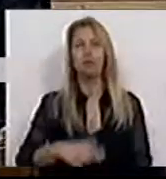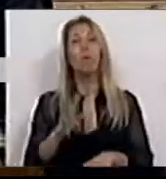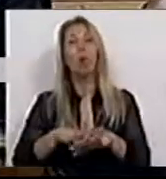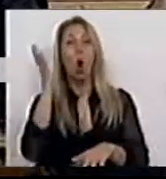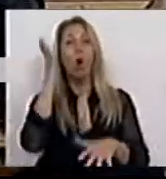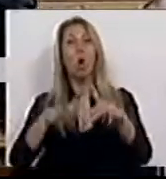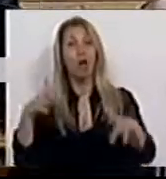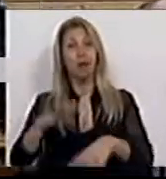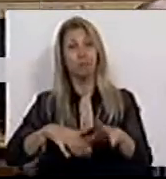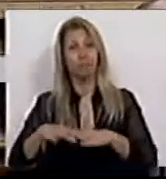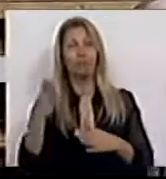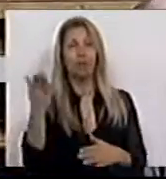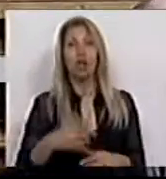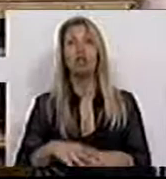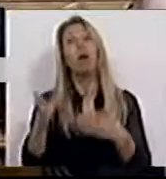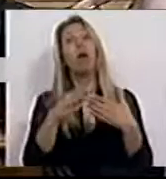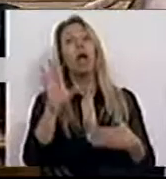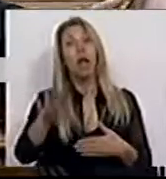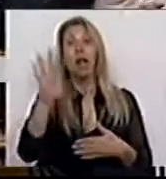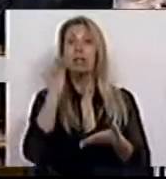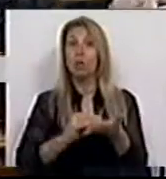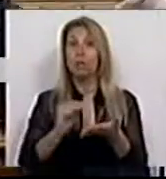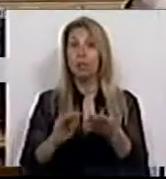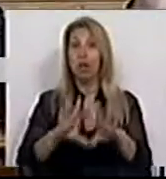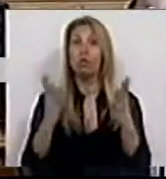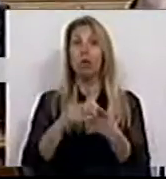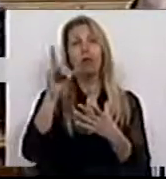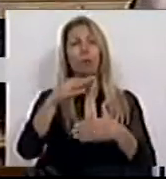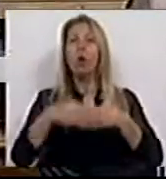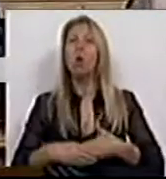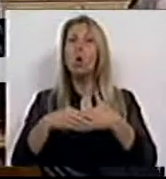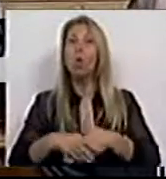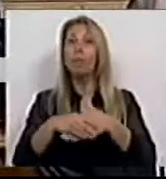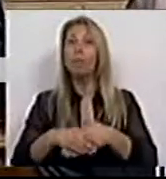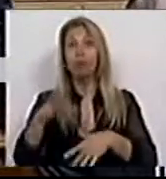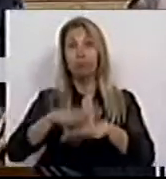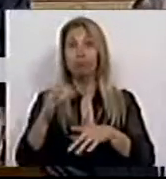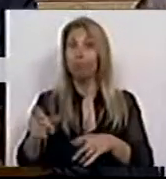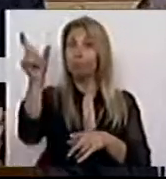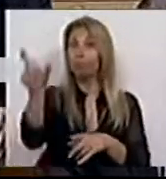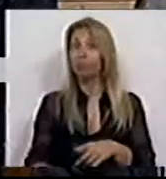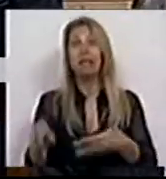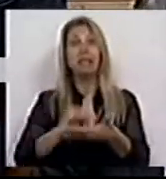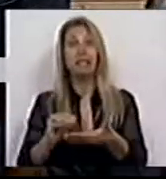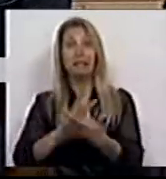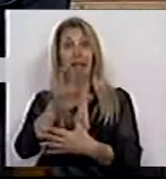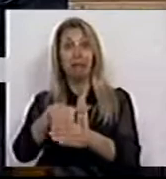realizou pela eleição do Sr. Secretário-Geral e também já agora o cumprimento a si próprio pela eleição para o Secretariado do Partido Socialista.